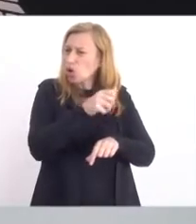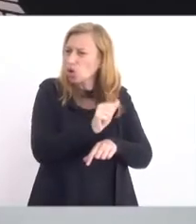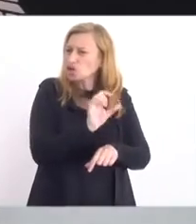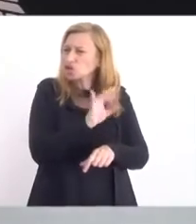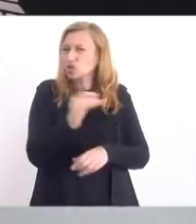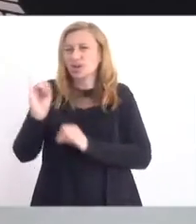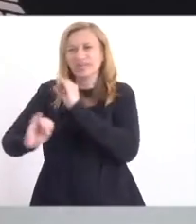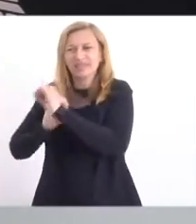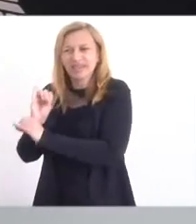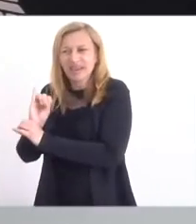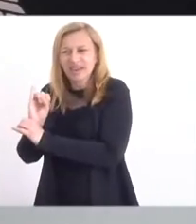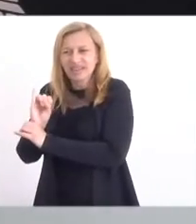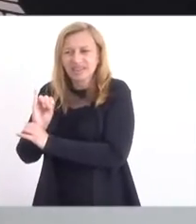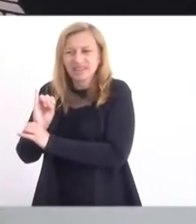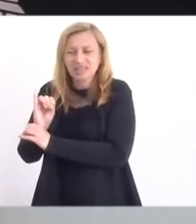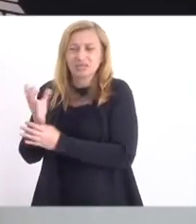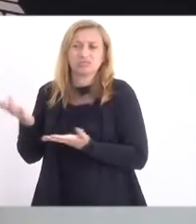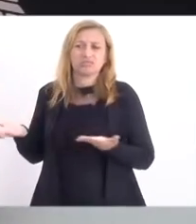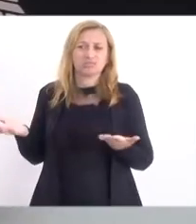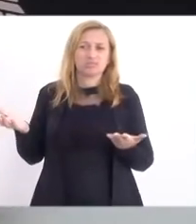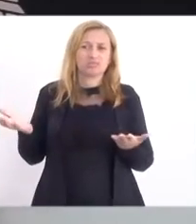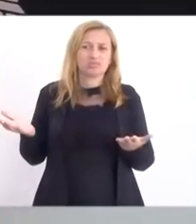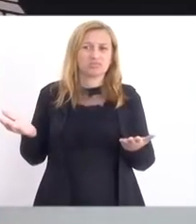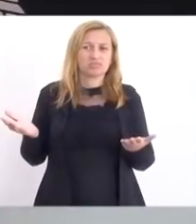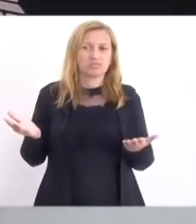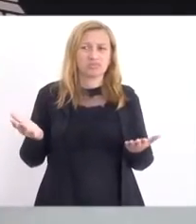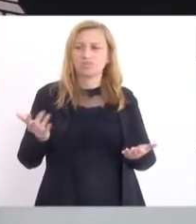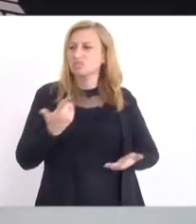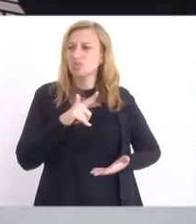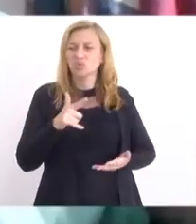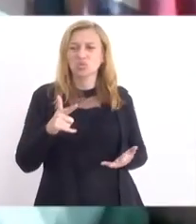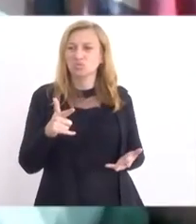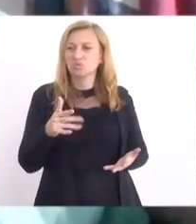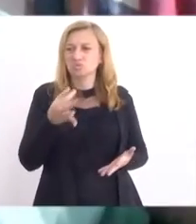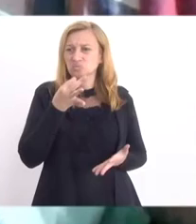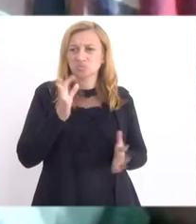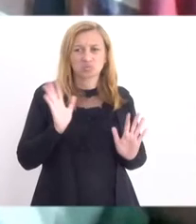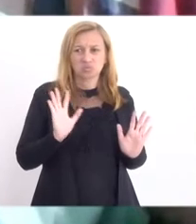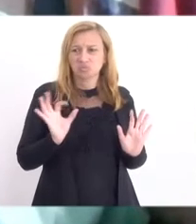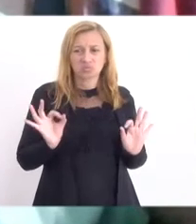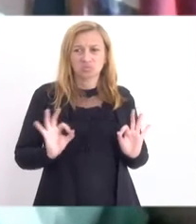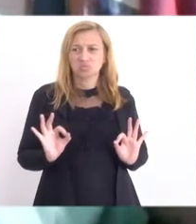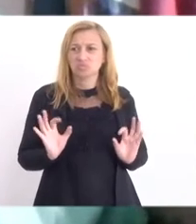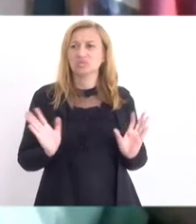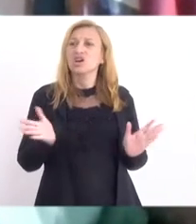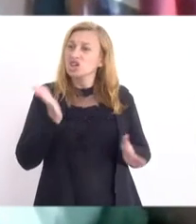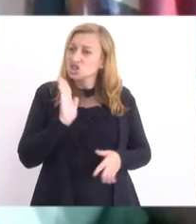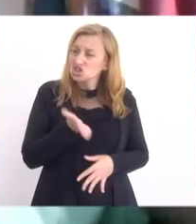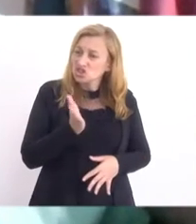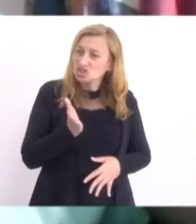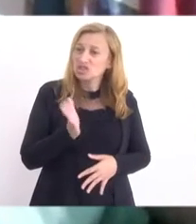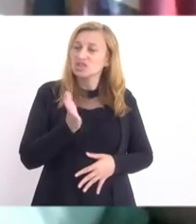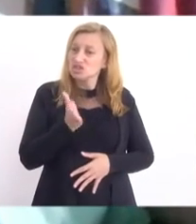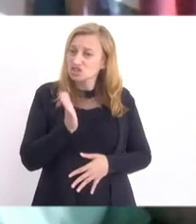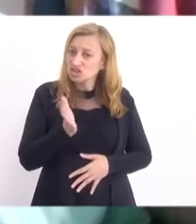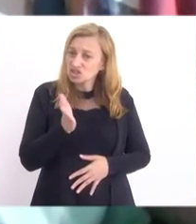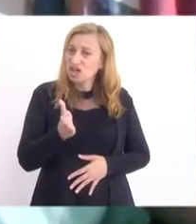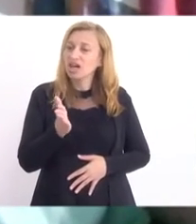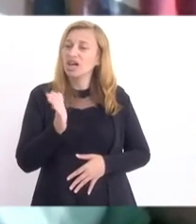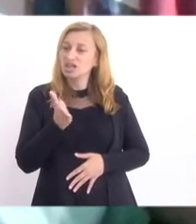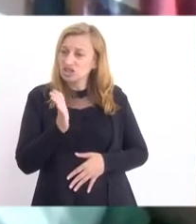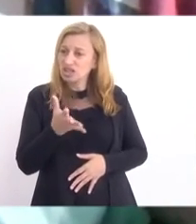O processo... você já convenceu. Não argumenta mais que estraga. Não, eu estou tentando convencer o deputado Márcio Pacheco. Não, não, mas eu estou